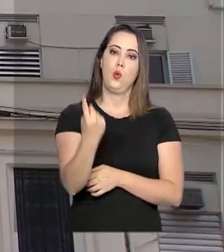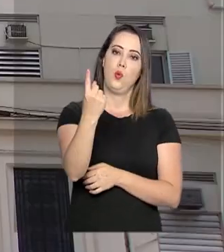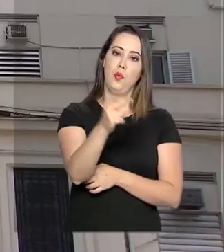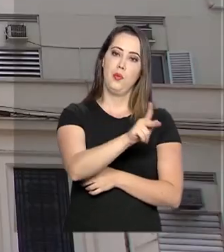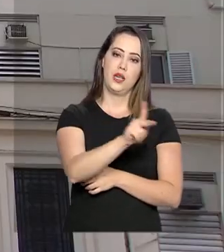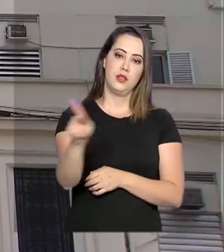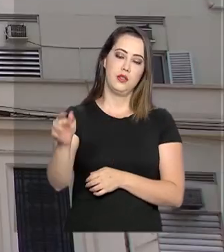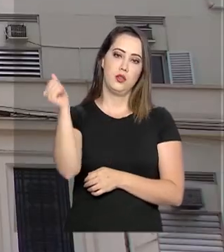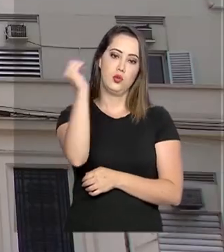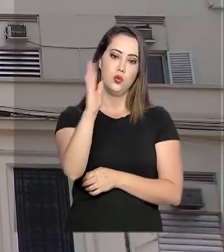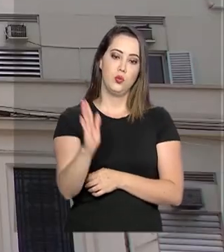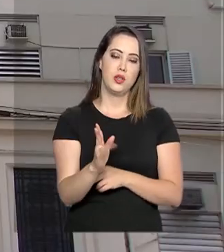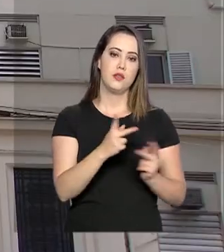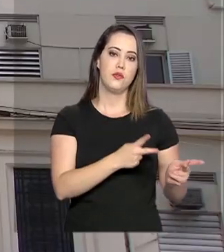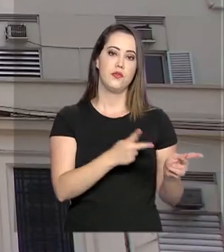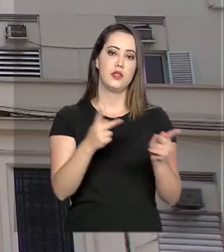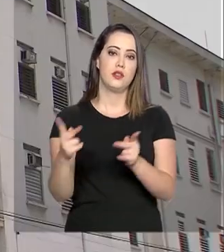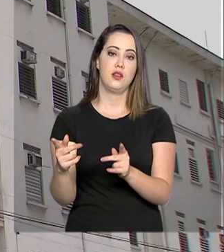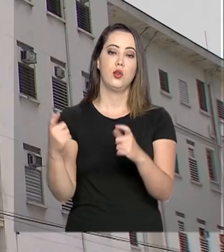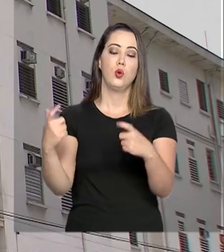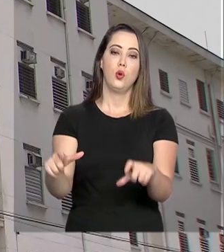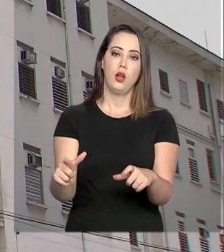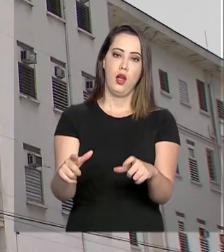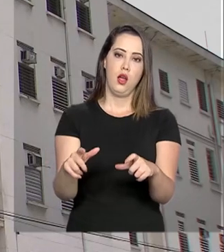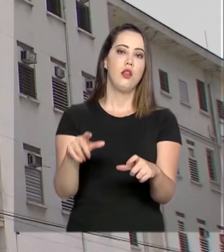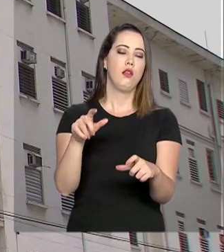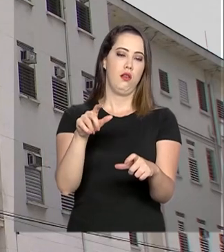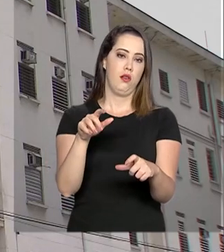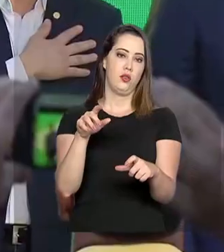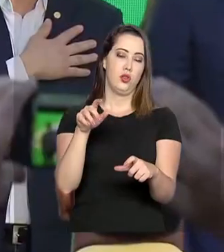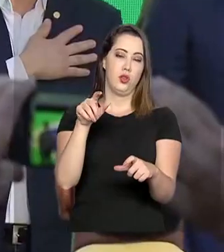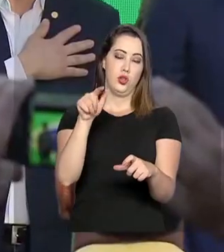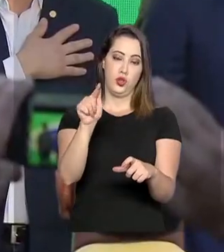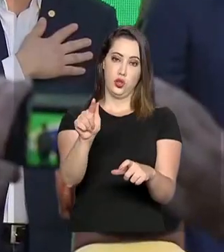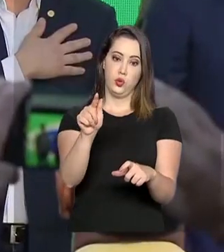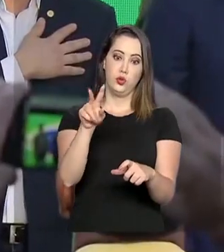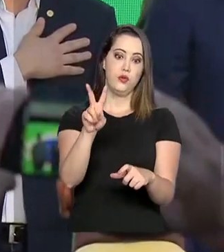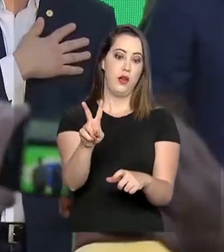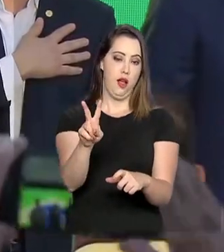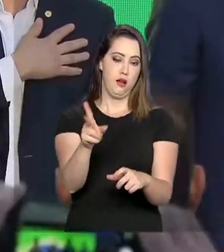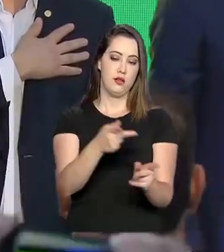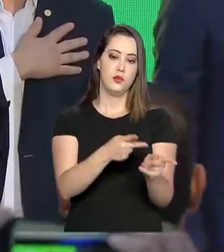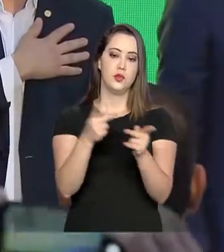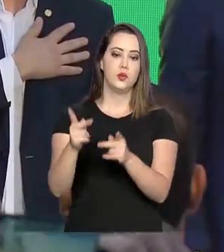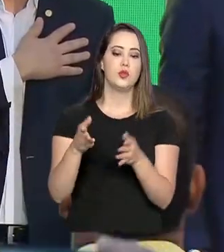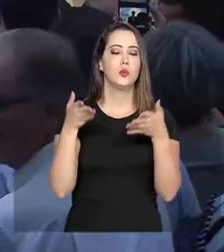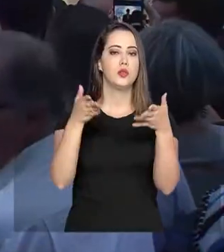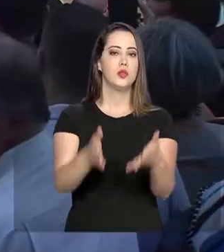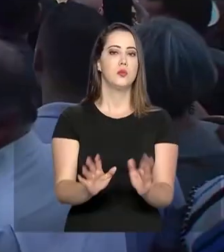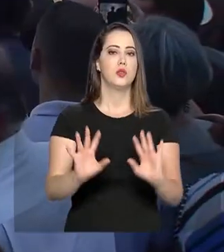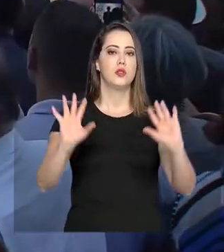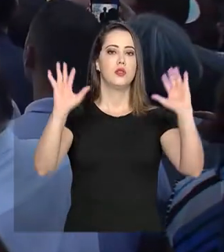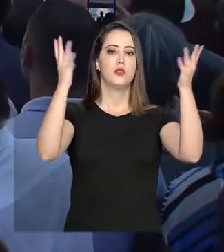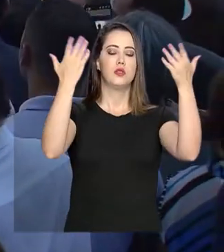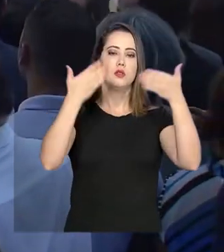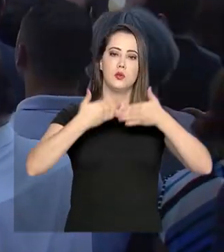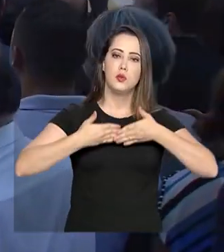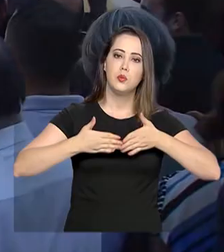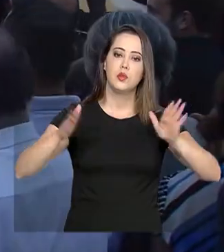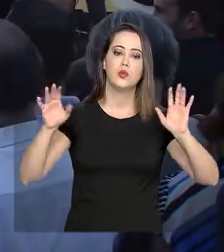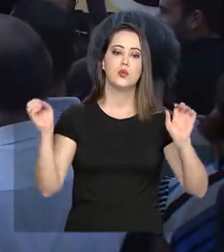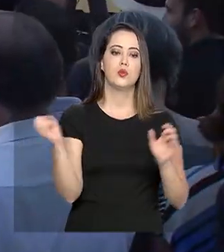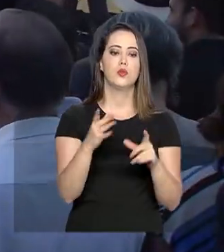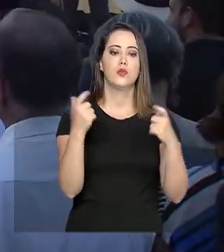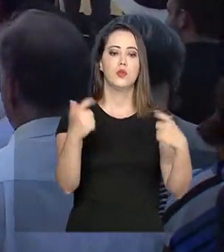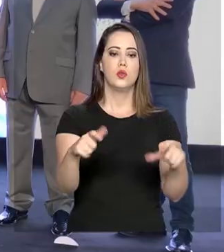república havia visitado o local, Getúlio Vargas. Jair Bolsonaro participou da cerimônia de inauguração do novo